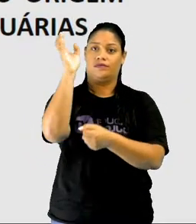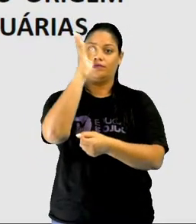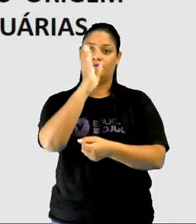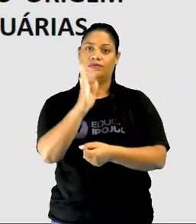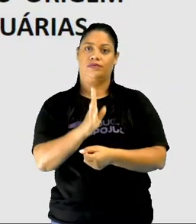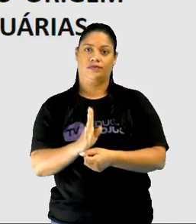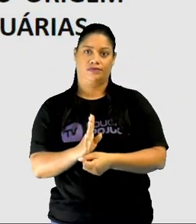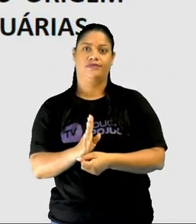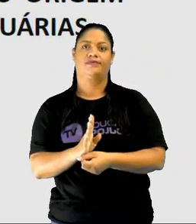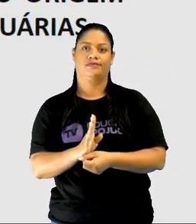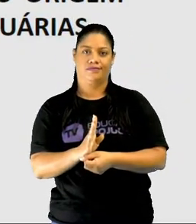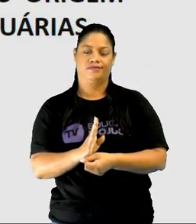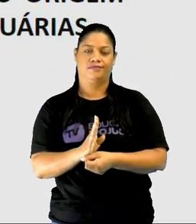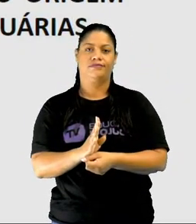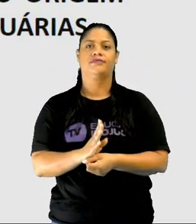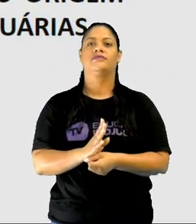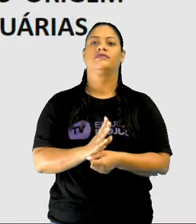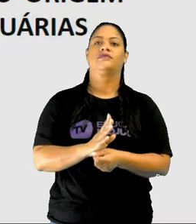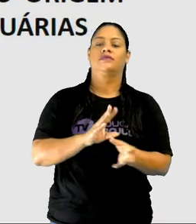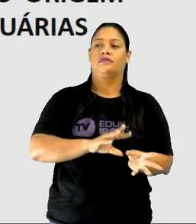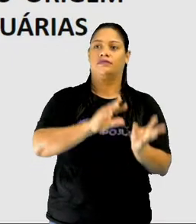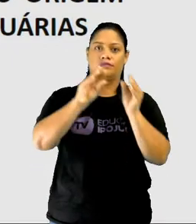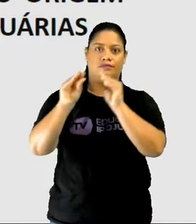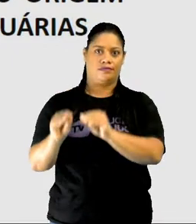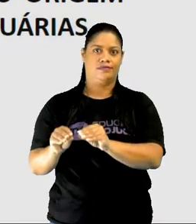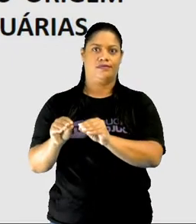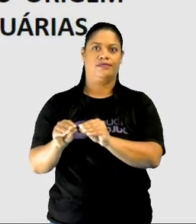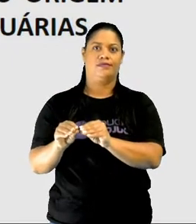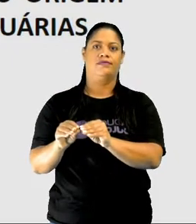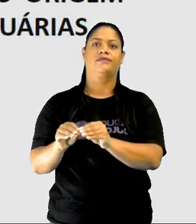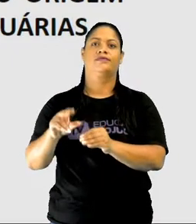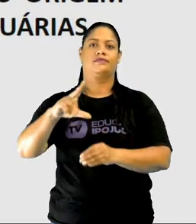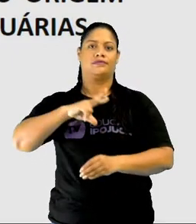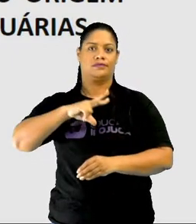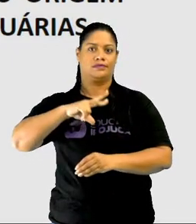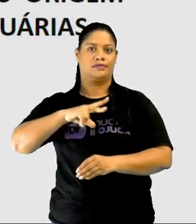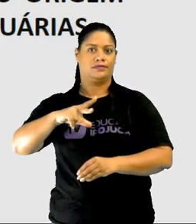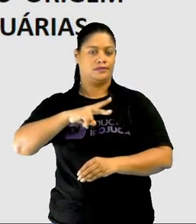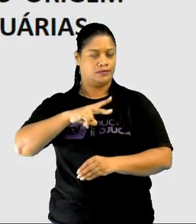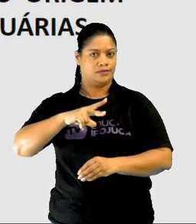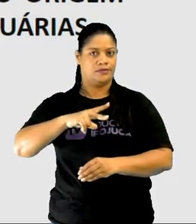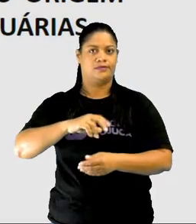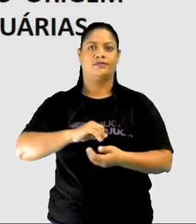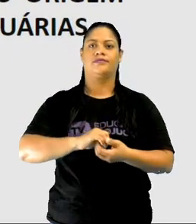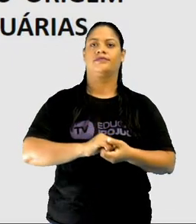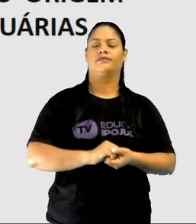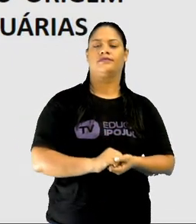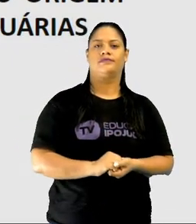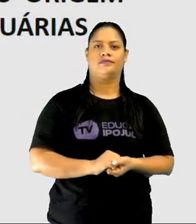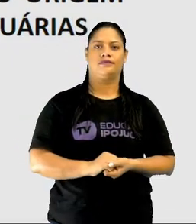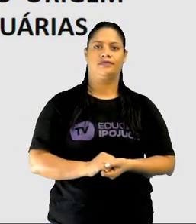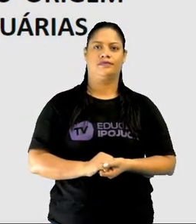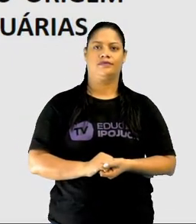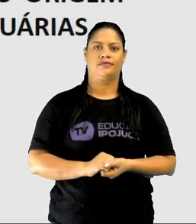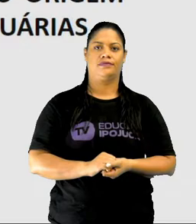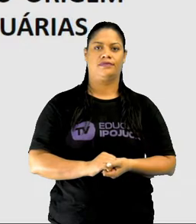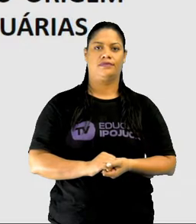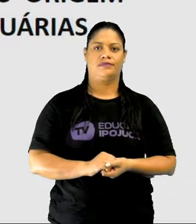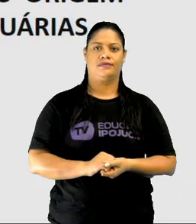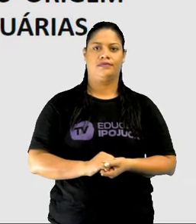exportado para Portugal, que era a metrópole. Brasil, colônia, e Portugal, a metrópole.